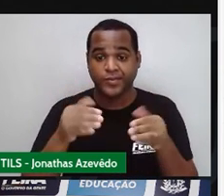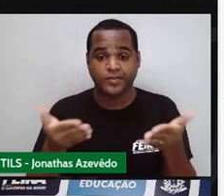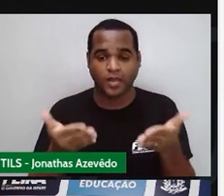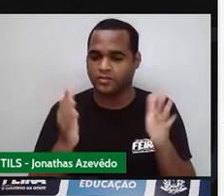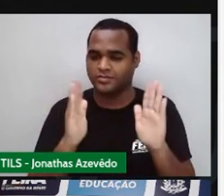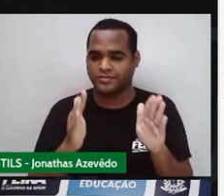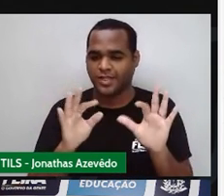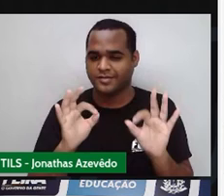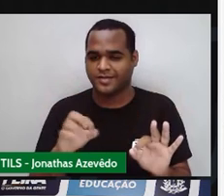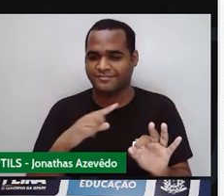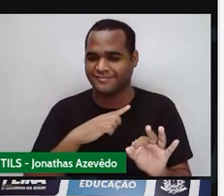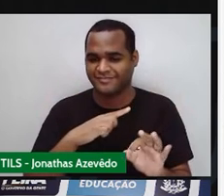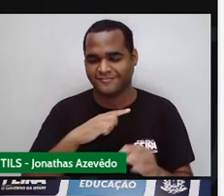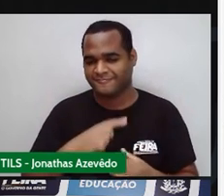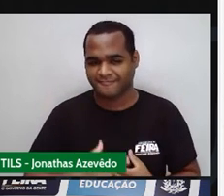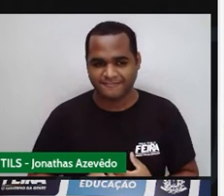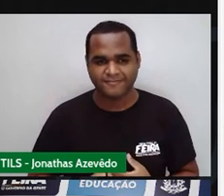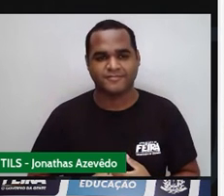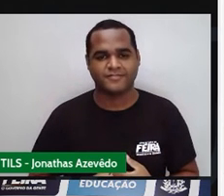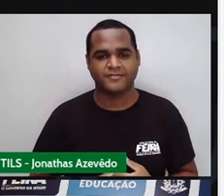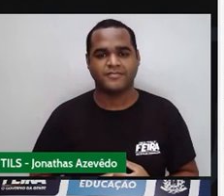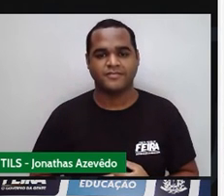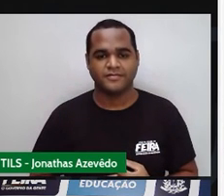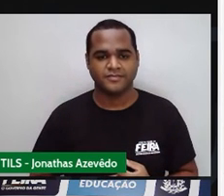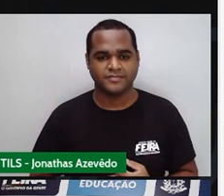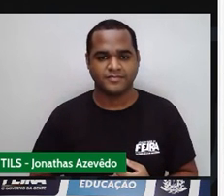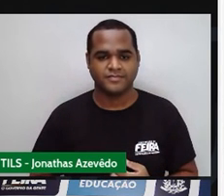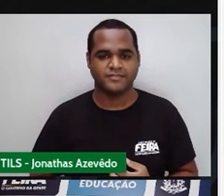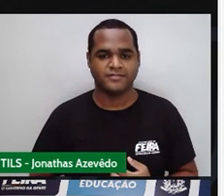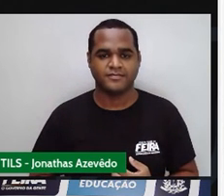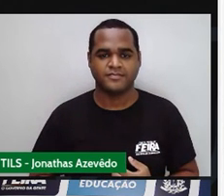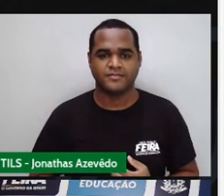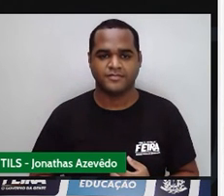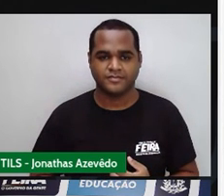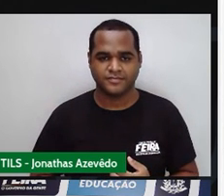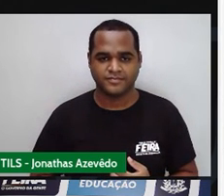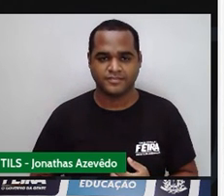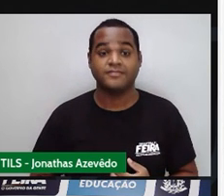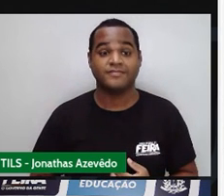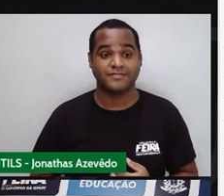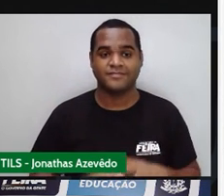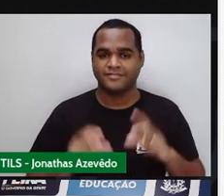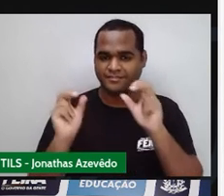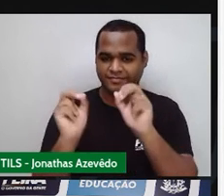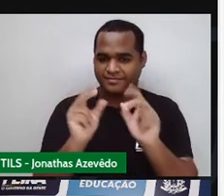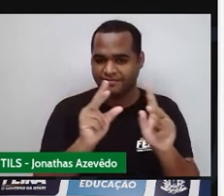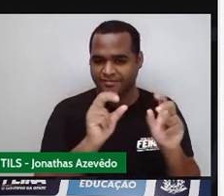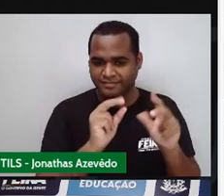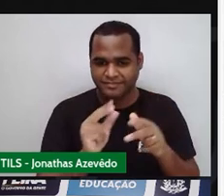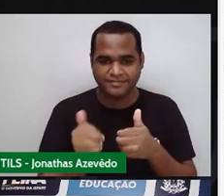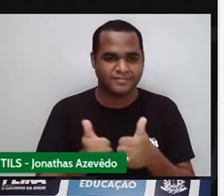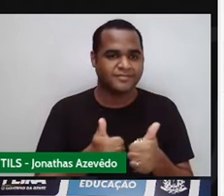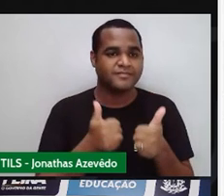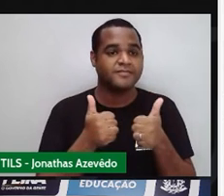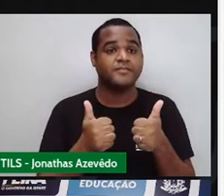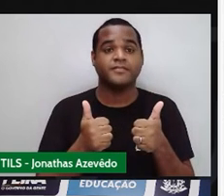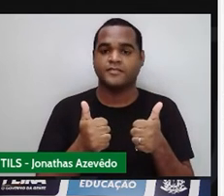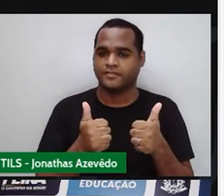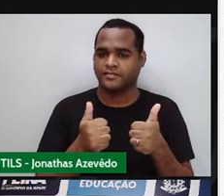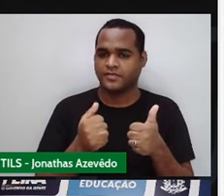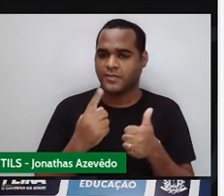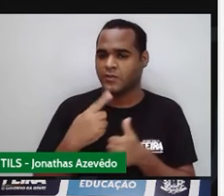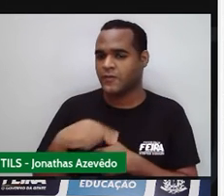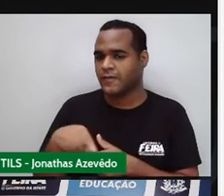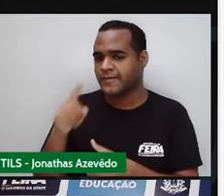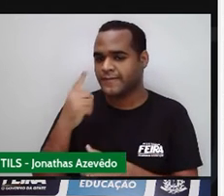só. Fecha certinho aqui. Beleza? Massa? Pronto. Quando a gente vai